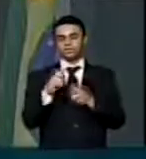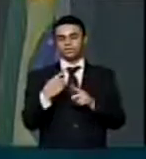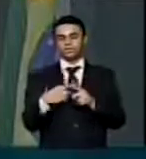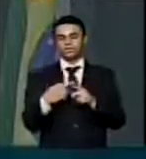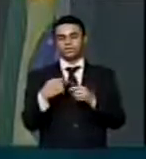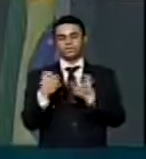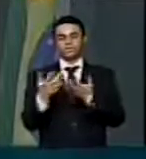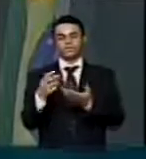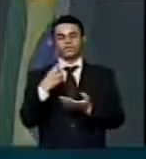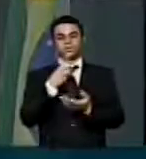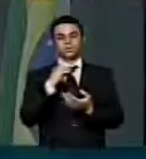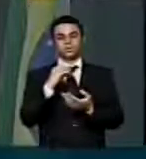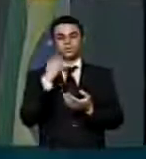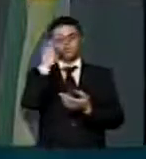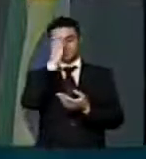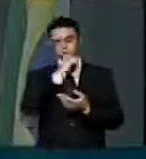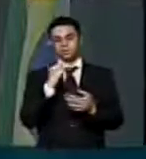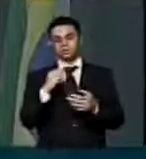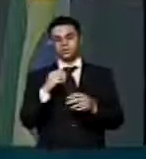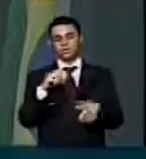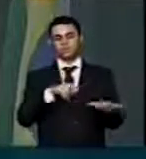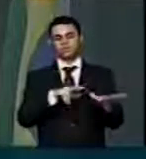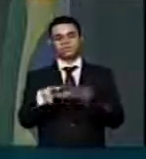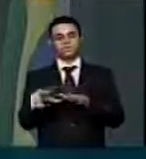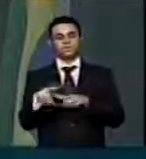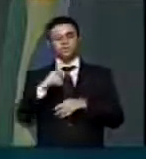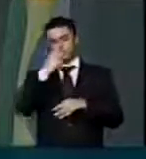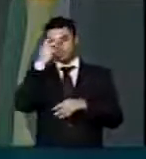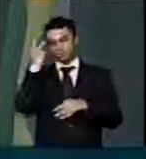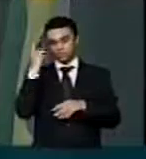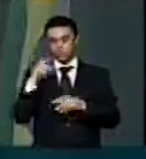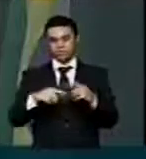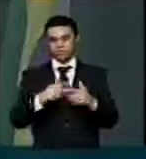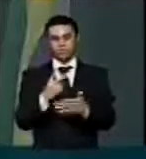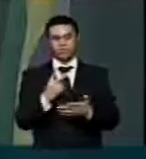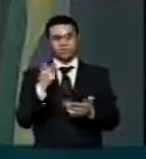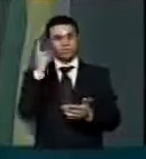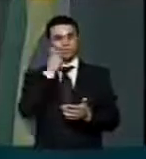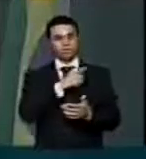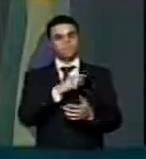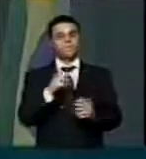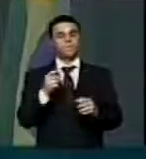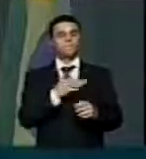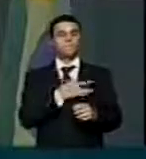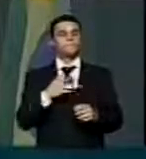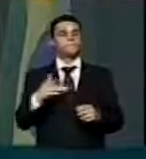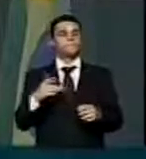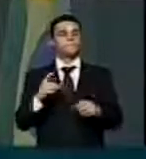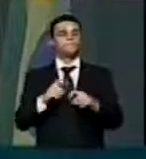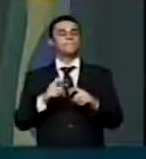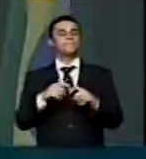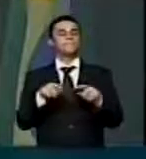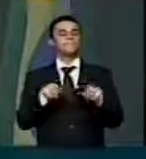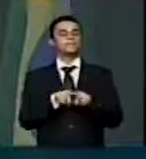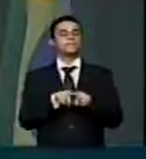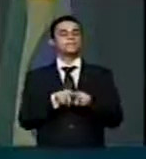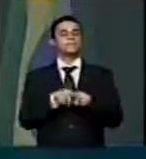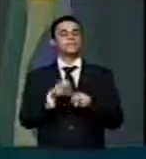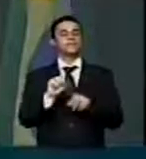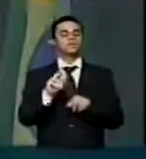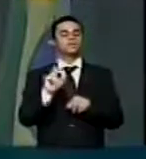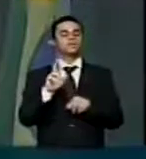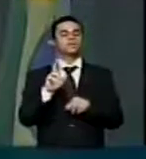jornada de trabalho dos servidores integrantes da carreira de perito médico previdenciário e da carreira supervisor médico